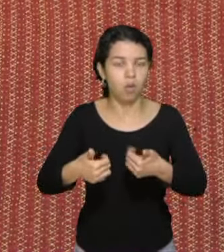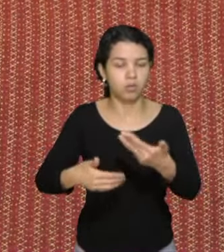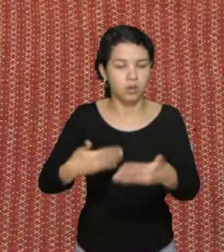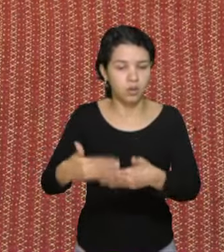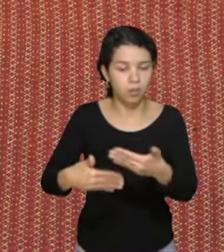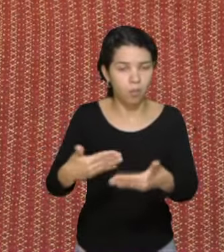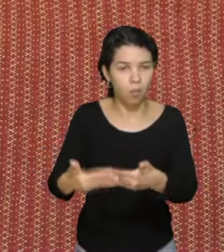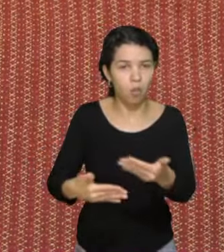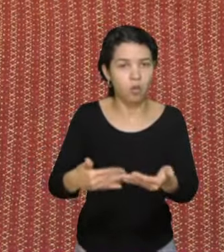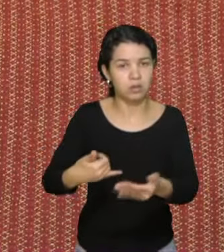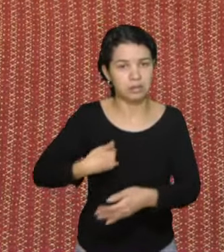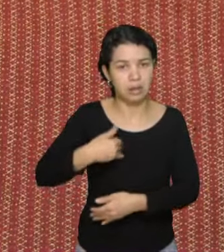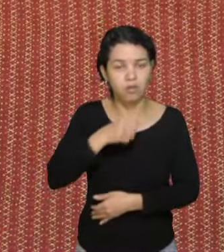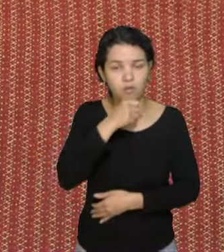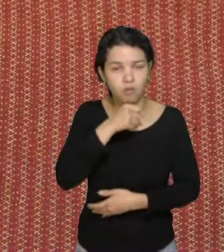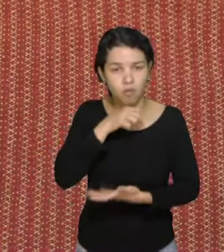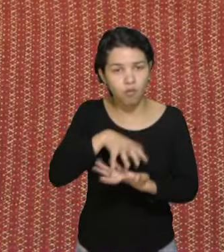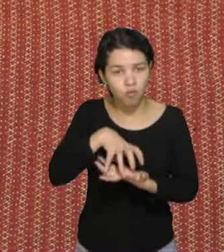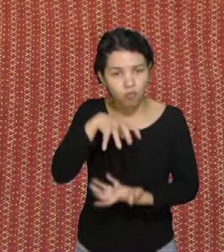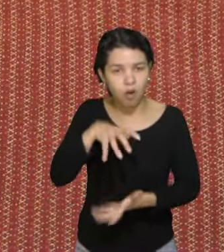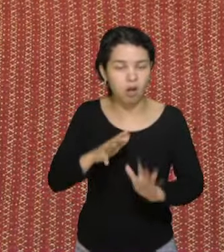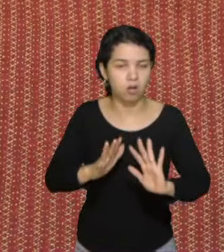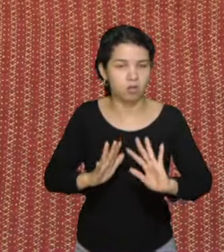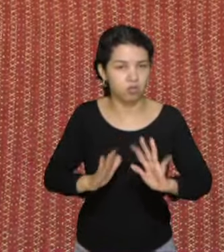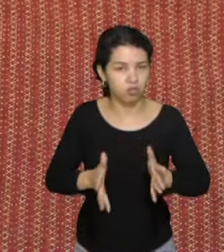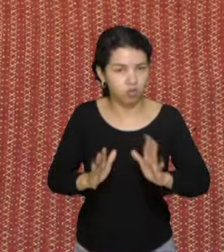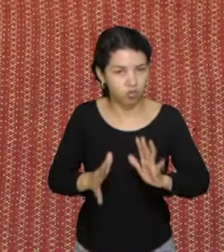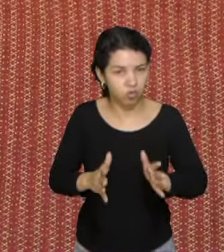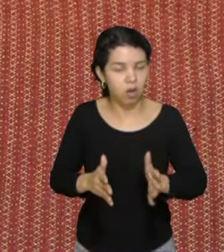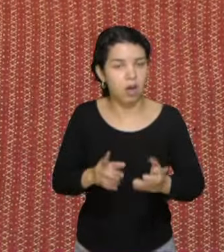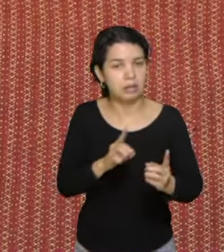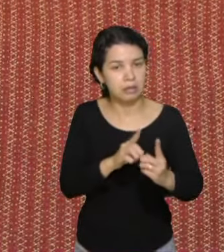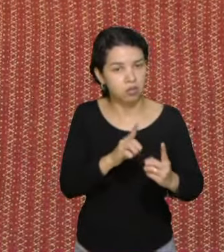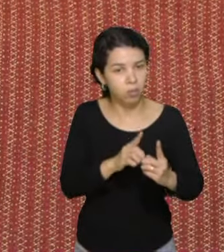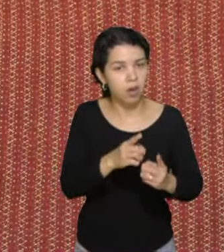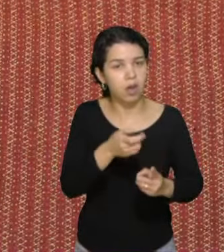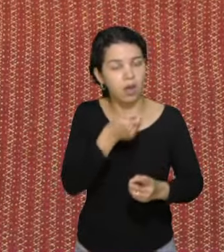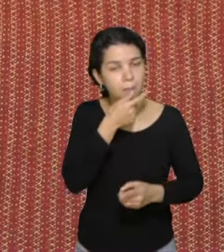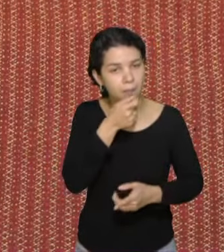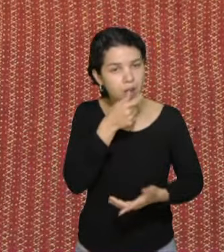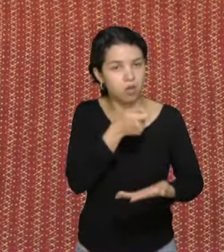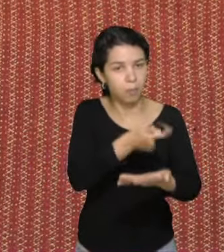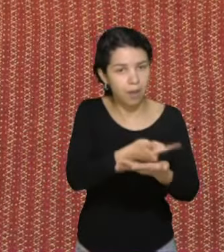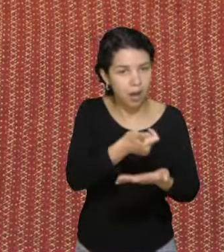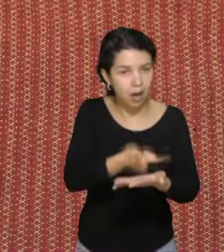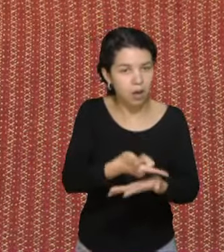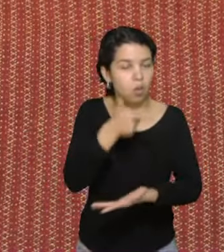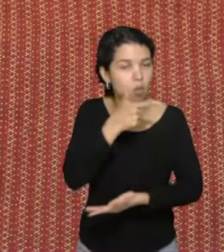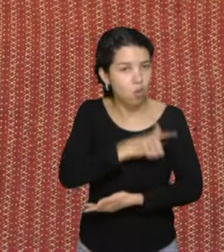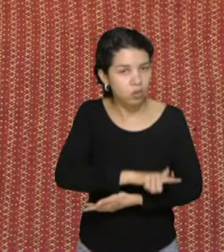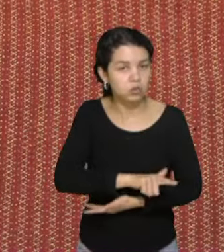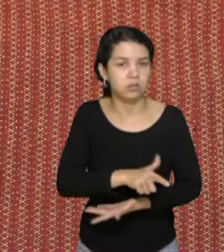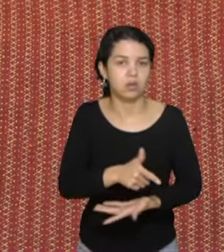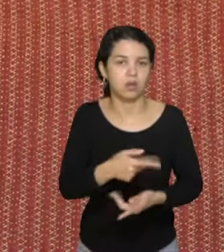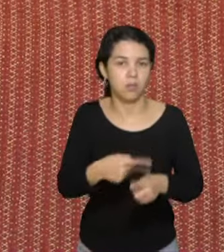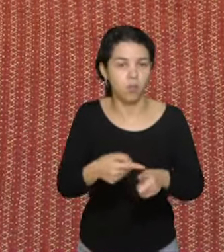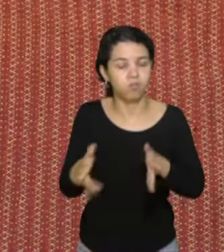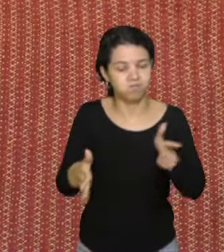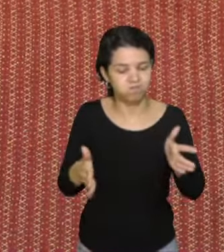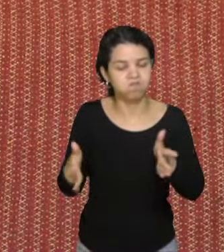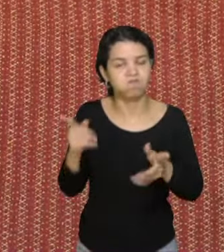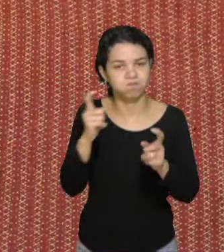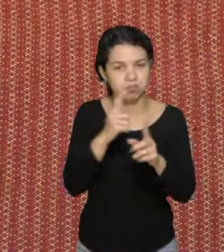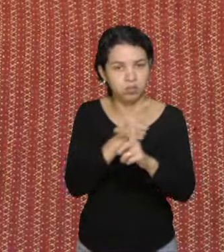sua existência, buscando um atendimento, conseguindo pagar o remédio, principalmente, porque é nesse momento que a dificuldade pega.